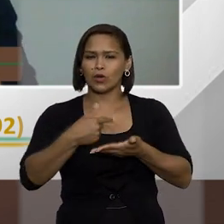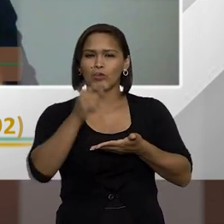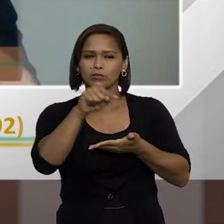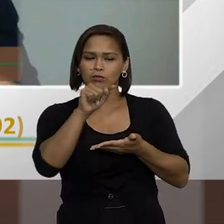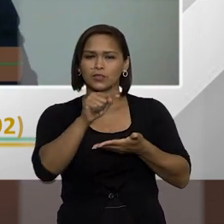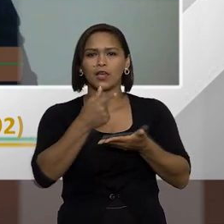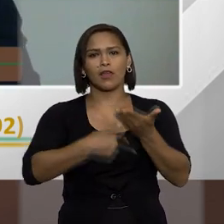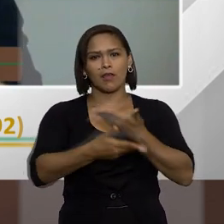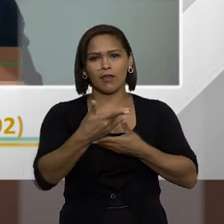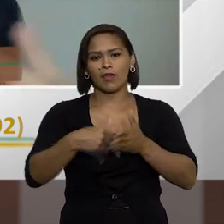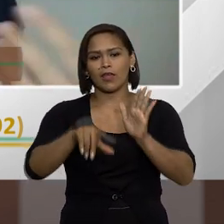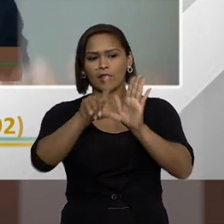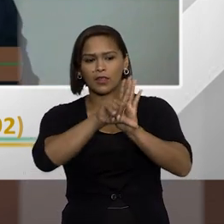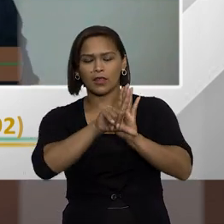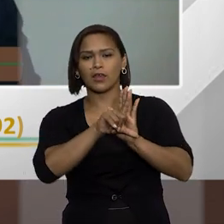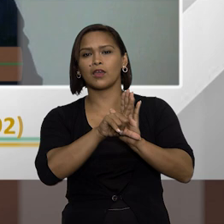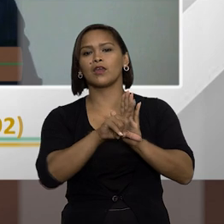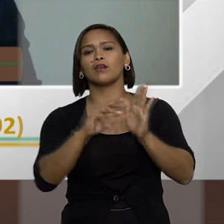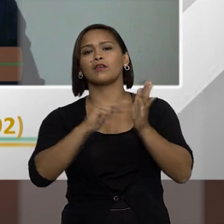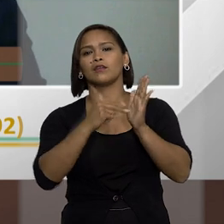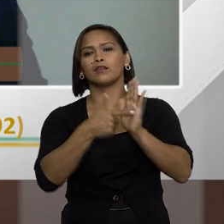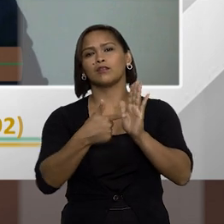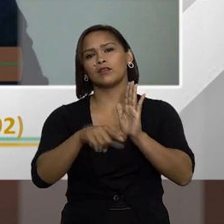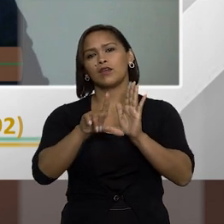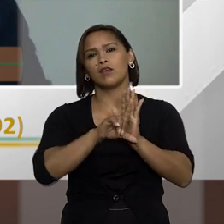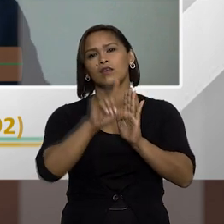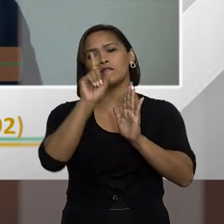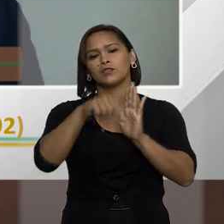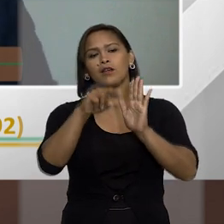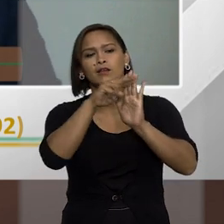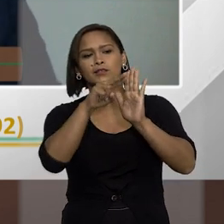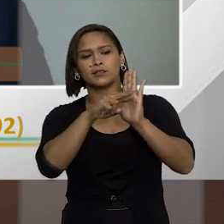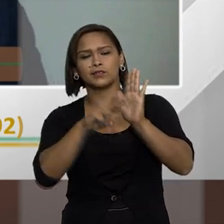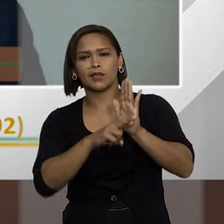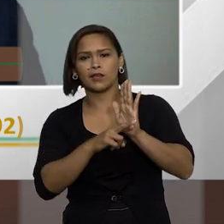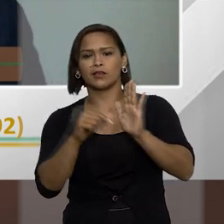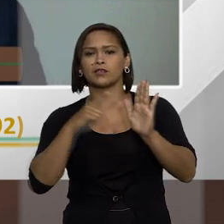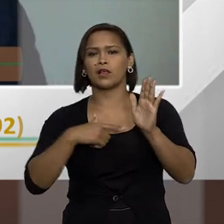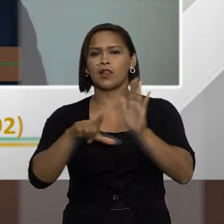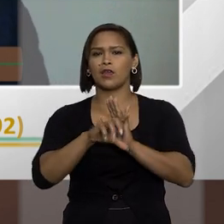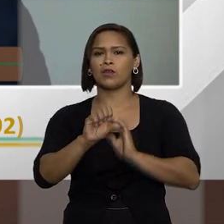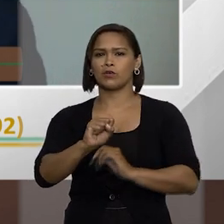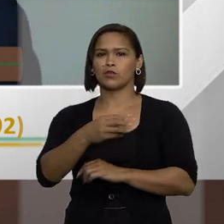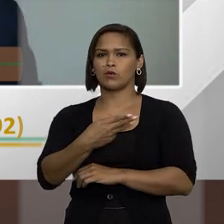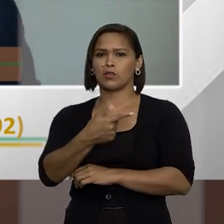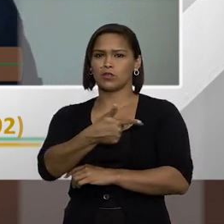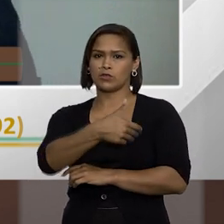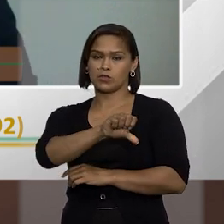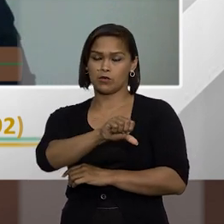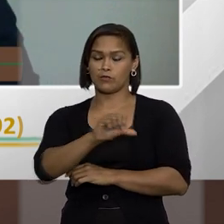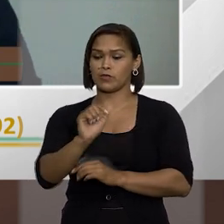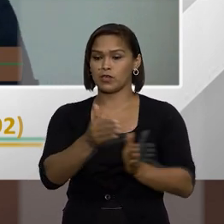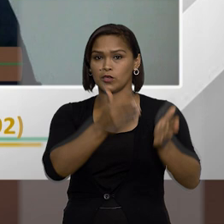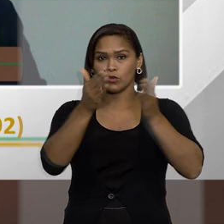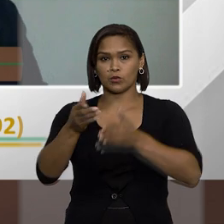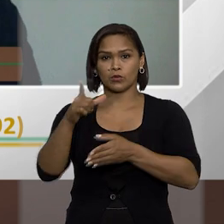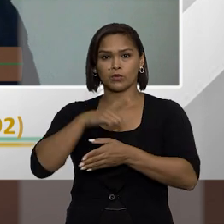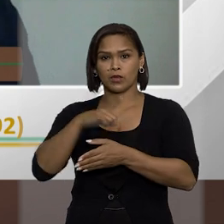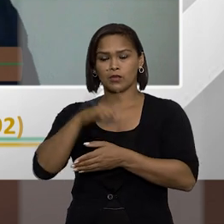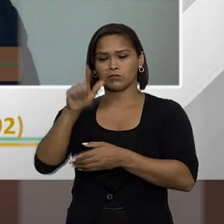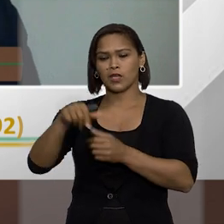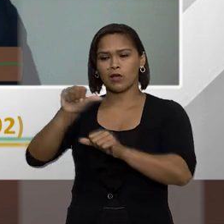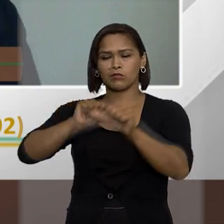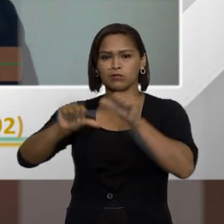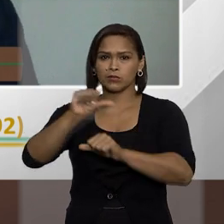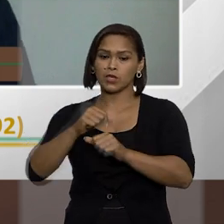modo, né, interpretam lá as regras que são dadas pela lei 8.429. E do outro lado, existem